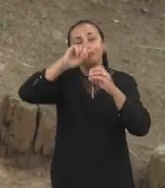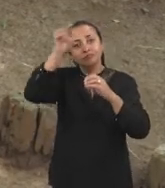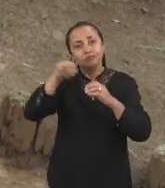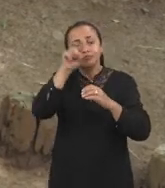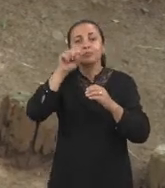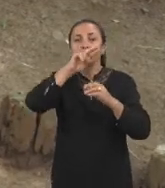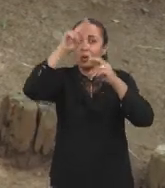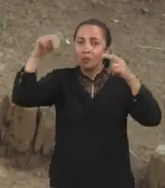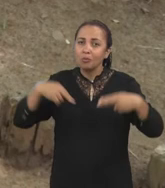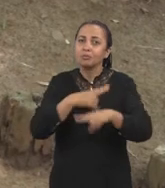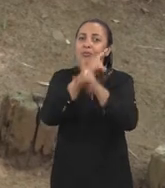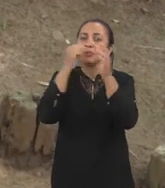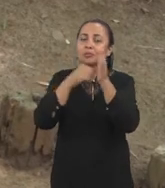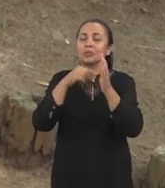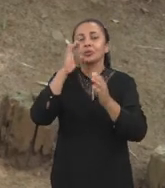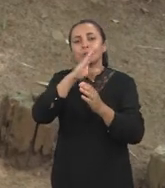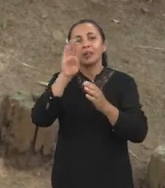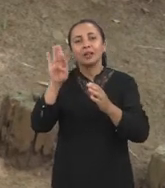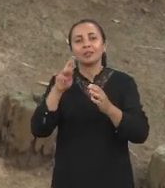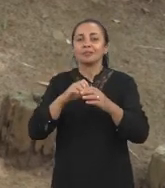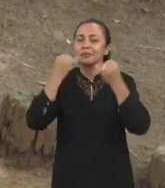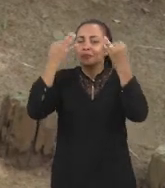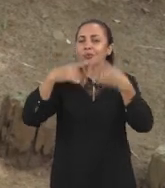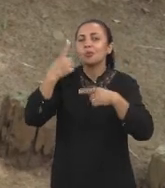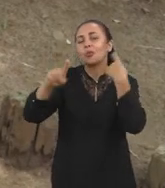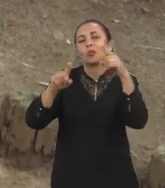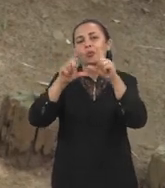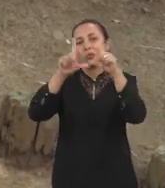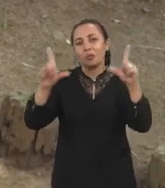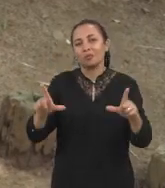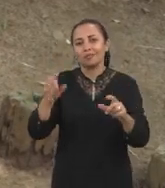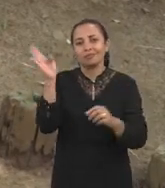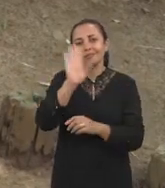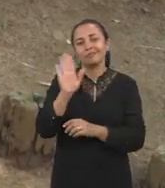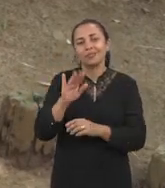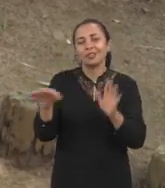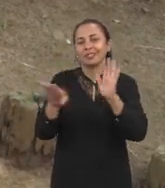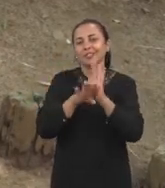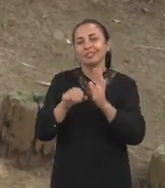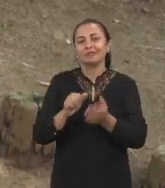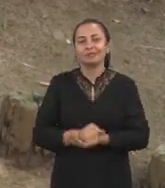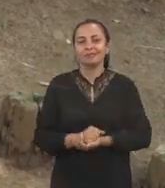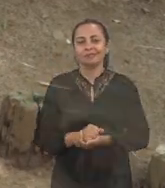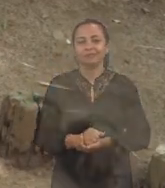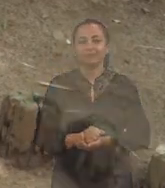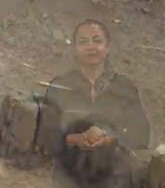.edu.br, que a gente explica em um outro programa. Tchau, tchau e até lá!